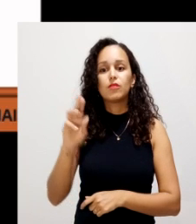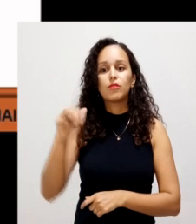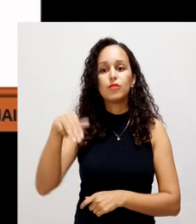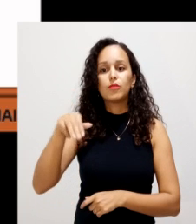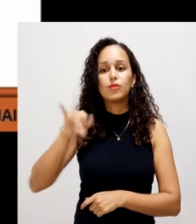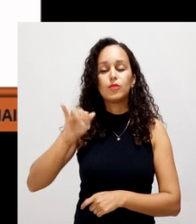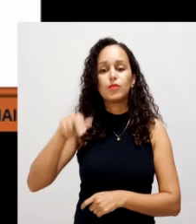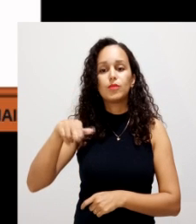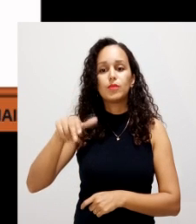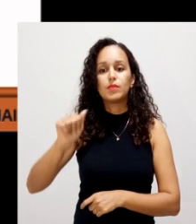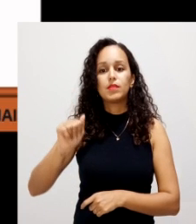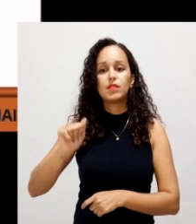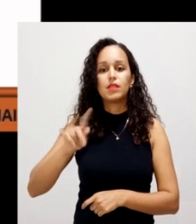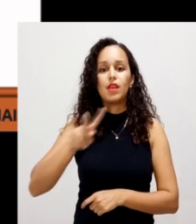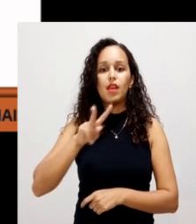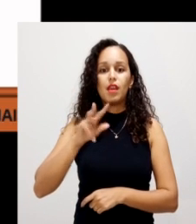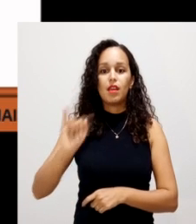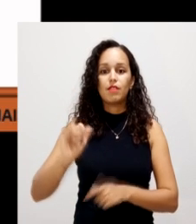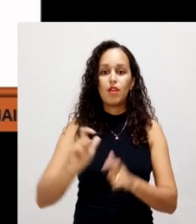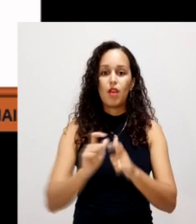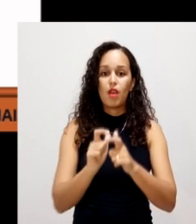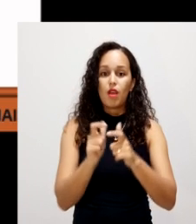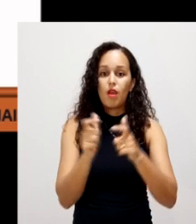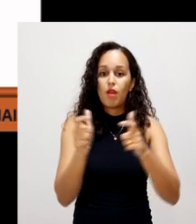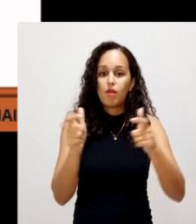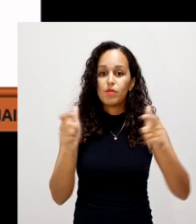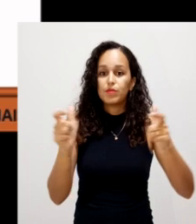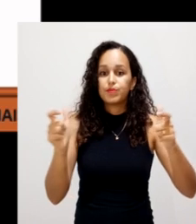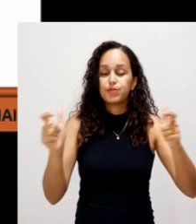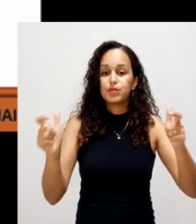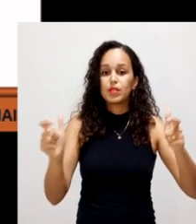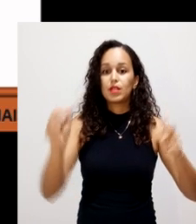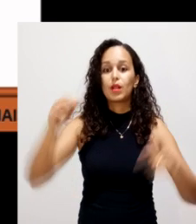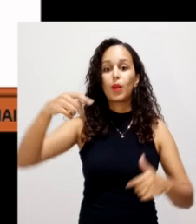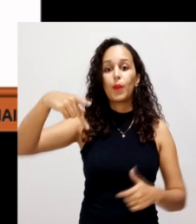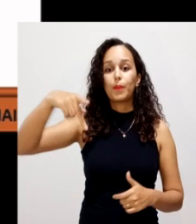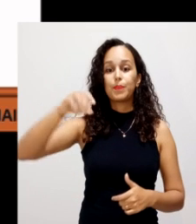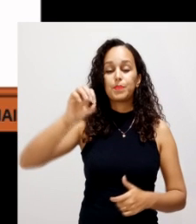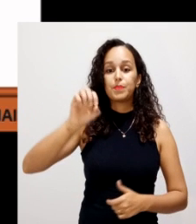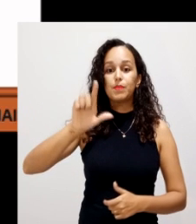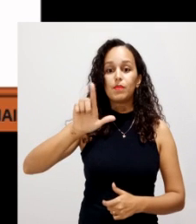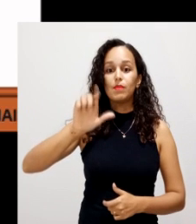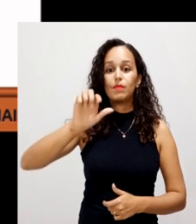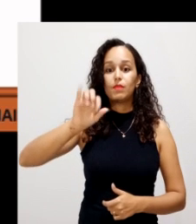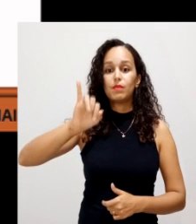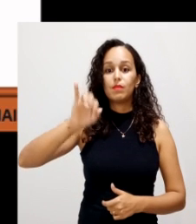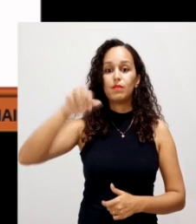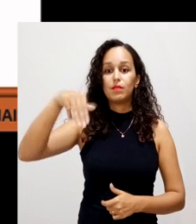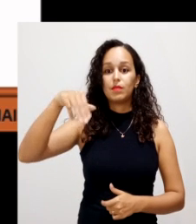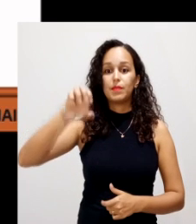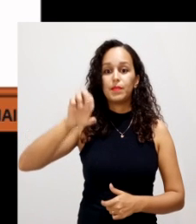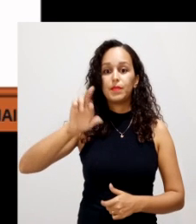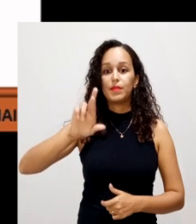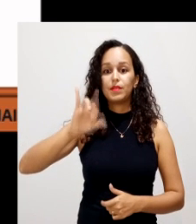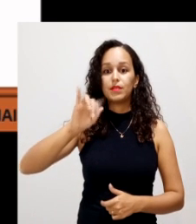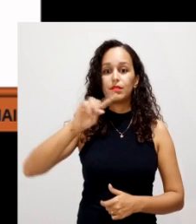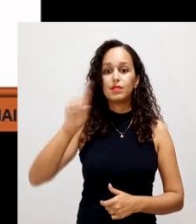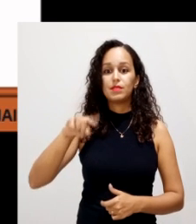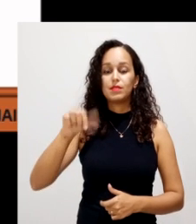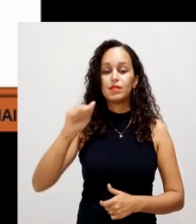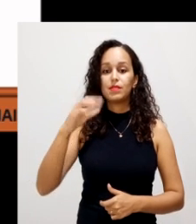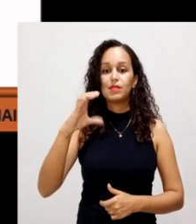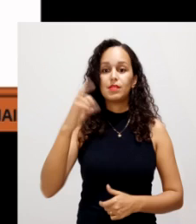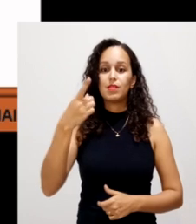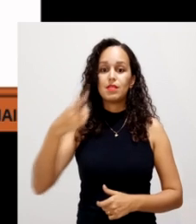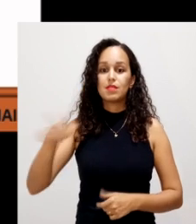Essa questão vai aumentar a polimerização, o aumento da medida que nós vamos passando por essas frações e também vai